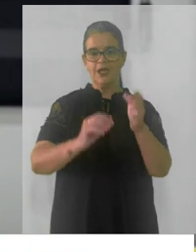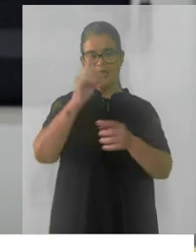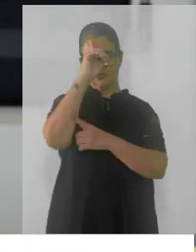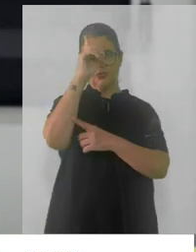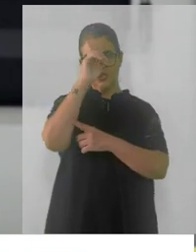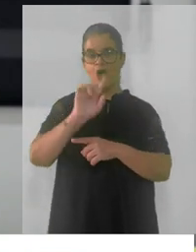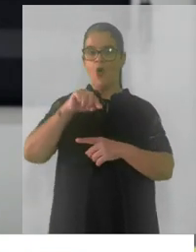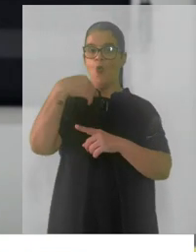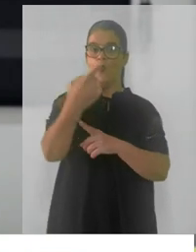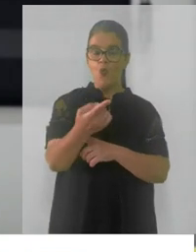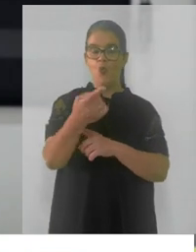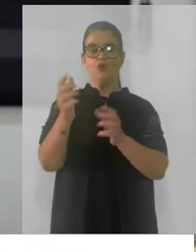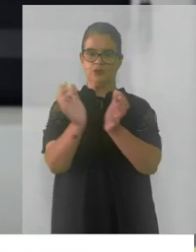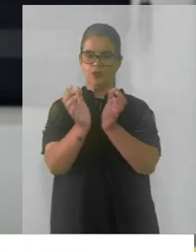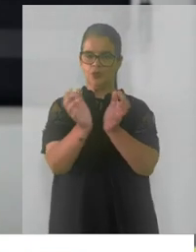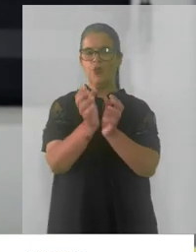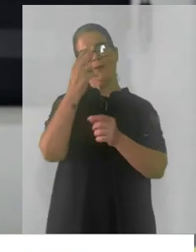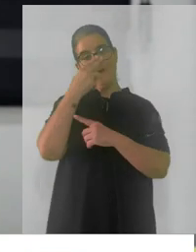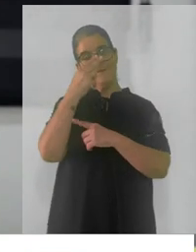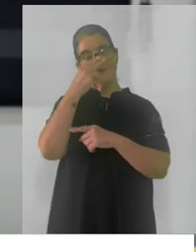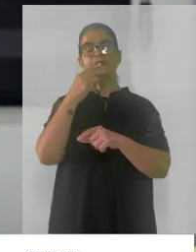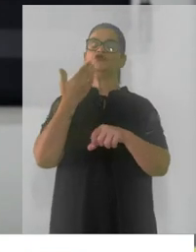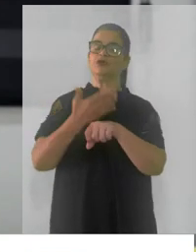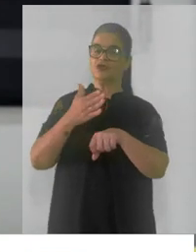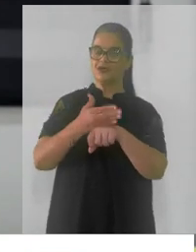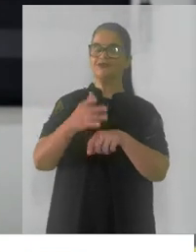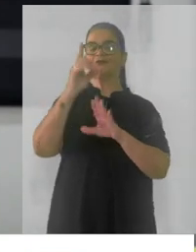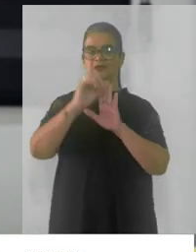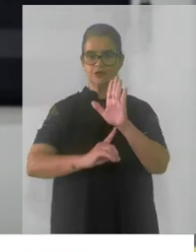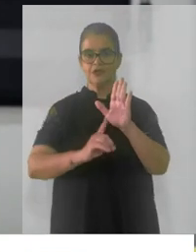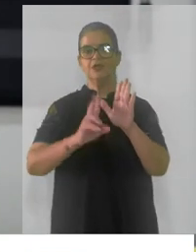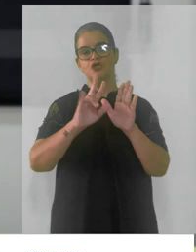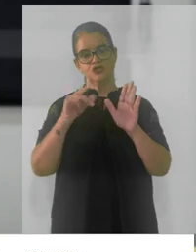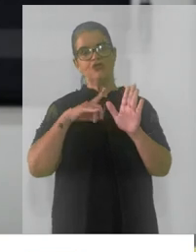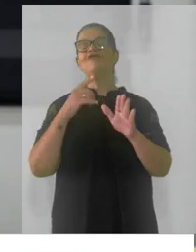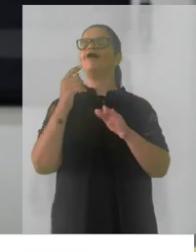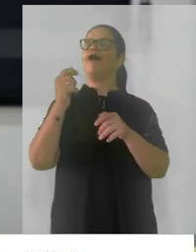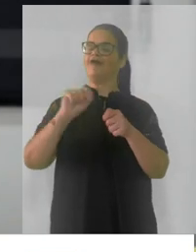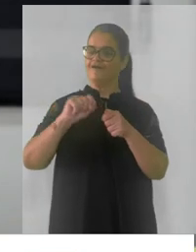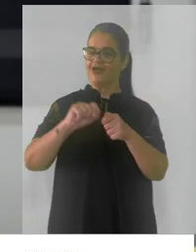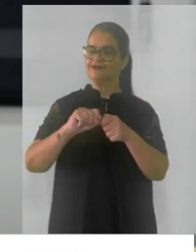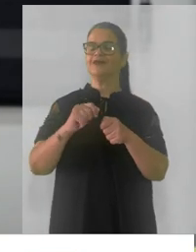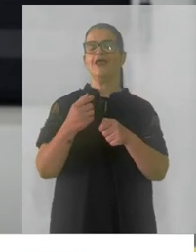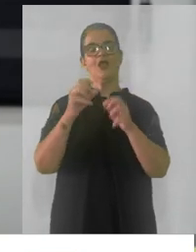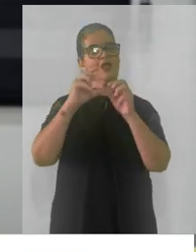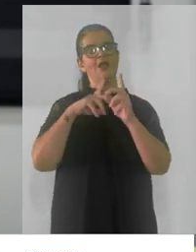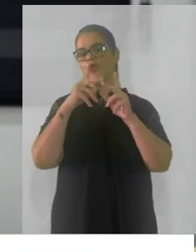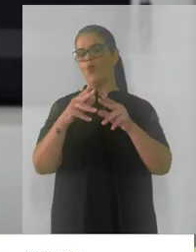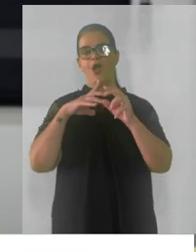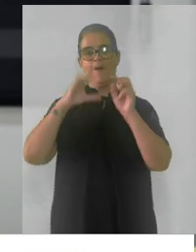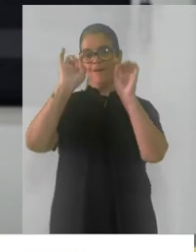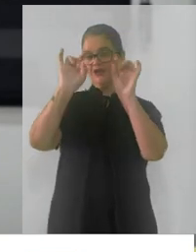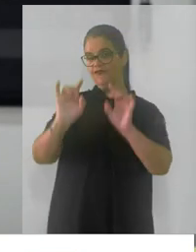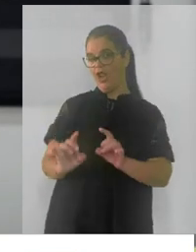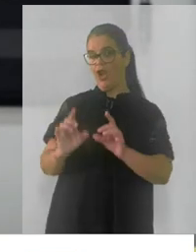um outro grupo, mesmo que esteja exercendo tais direitos, vai exercê-los como se regalia fossem, porque